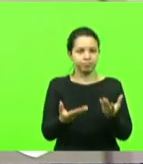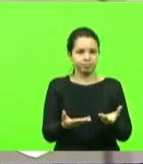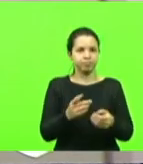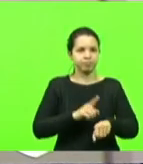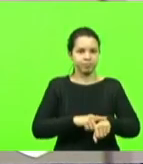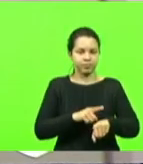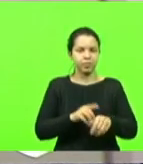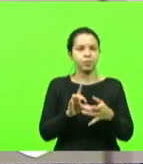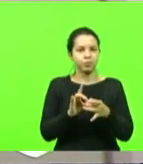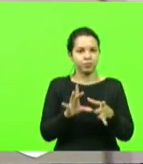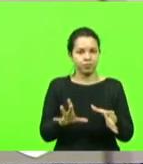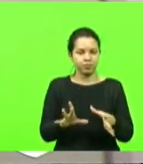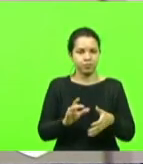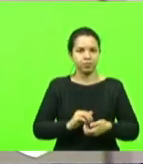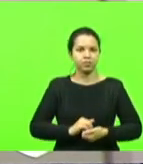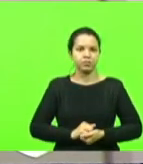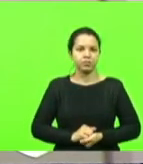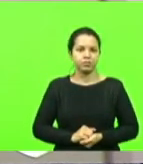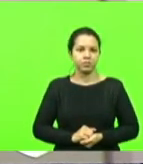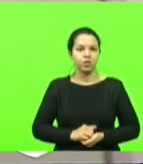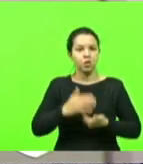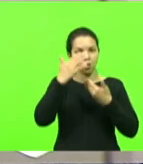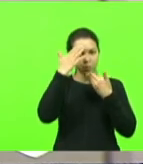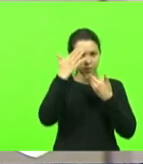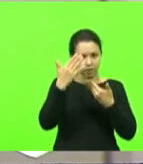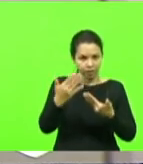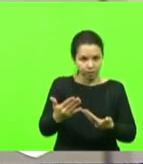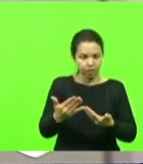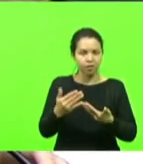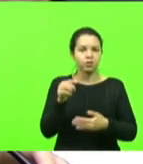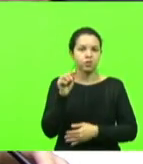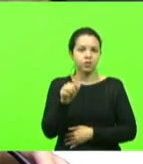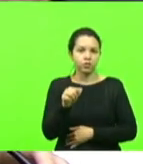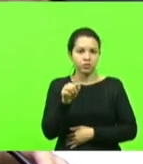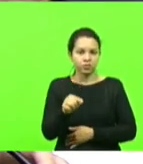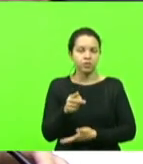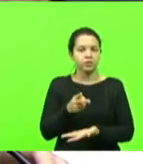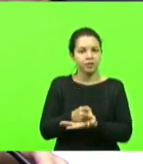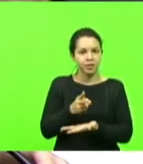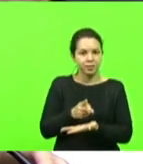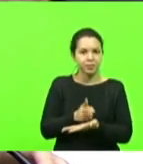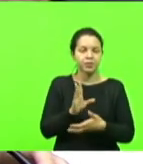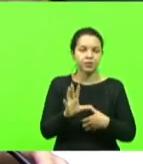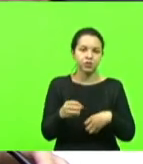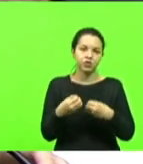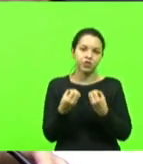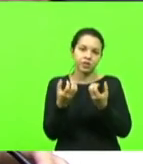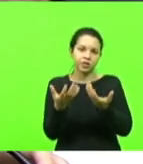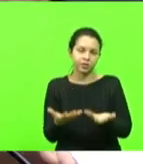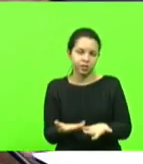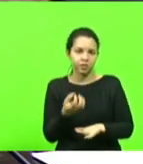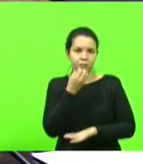concedido, deputado Bruno. Muito obrigado pela sua sempre generosidade, bispo. Muito obrigado de coração.